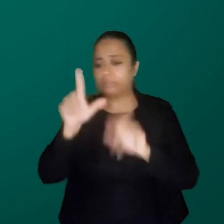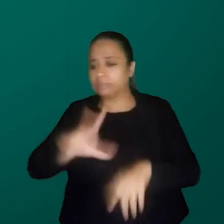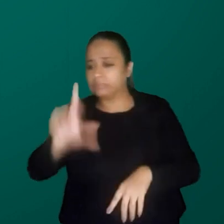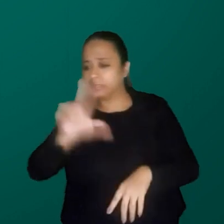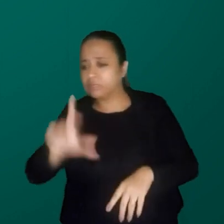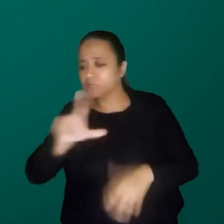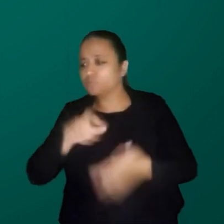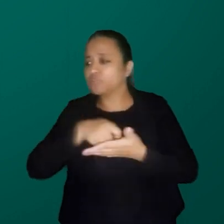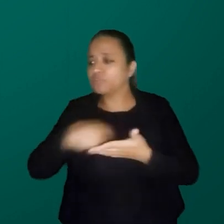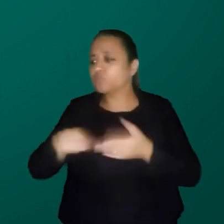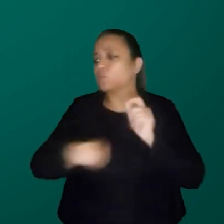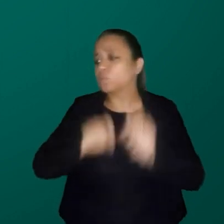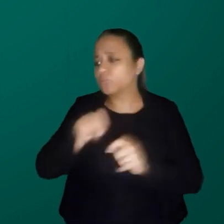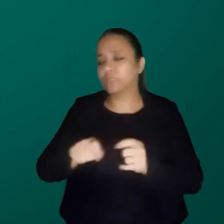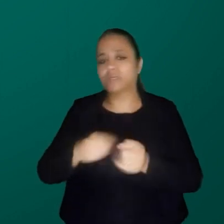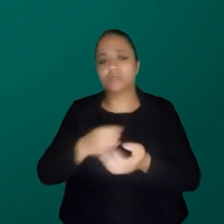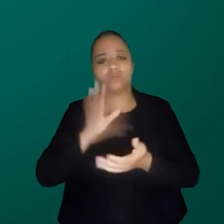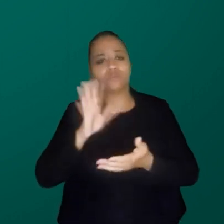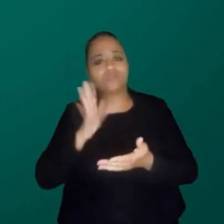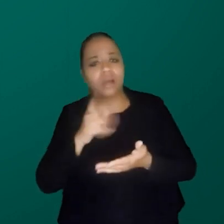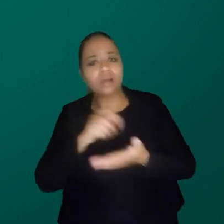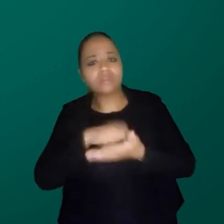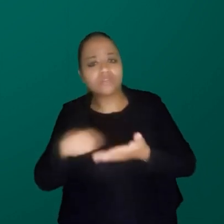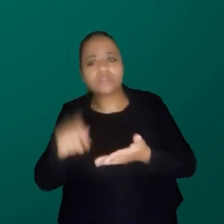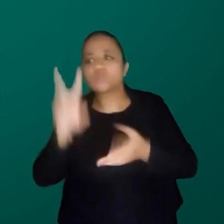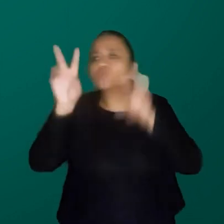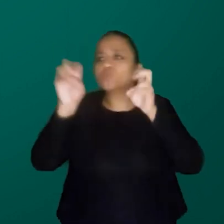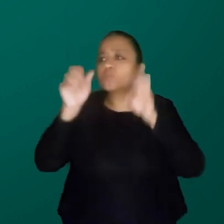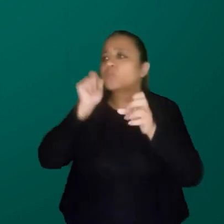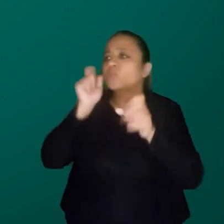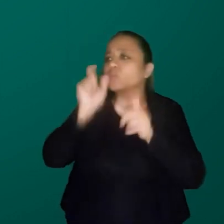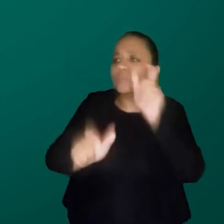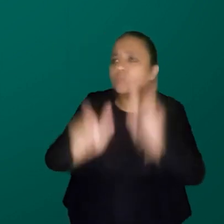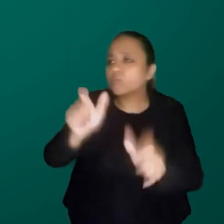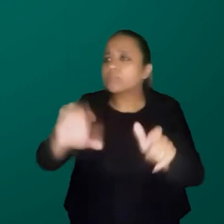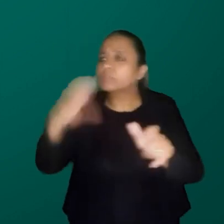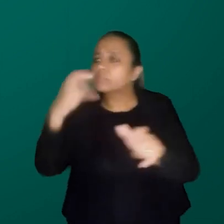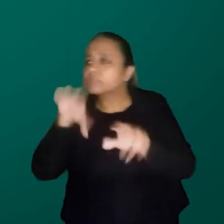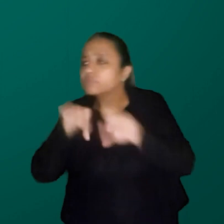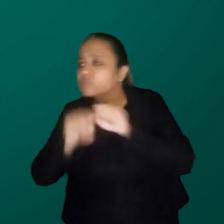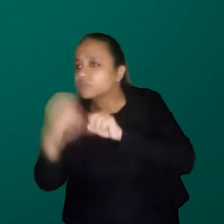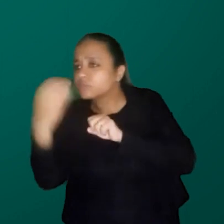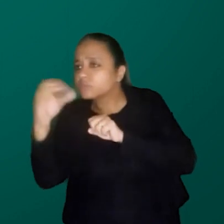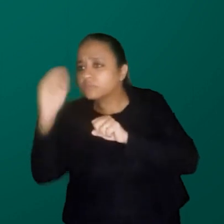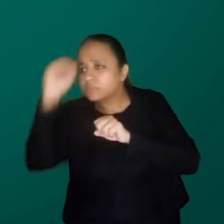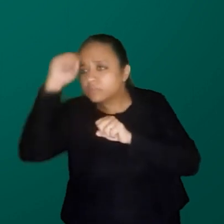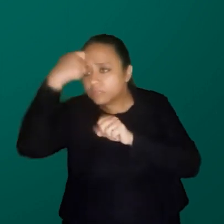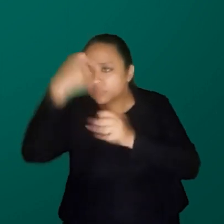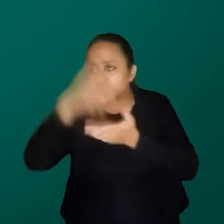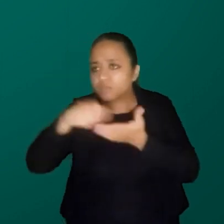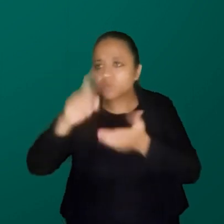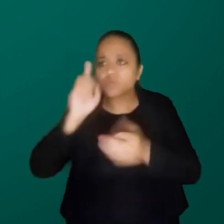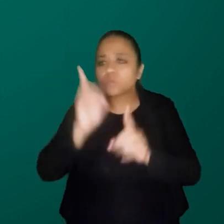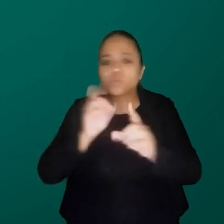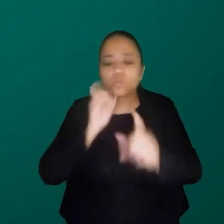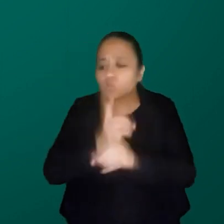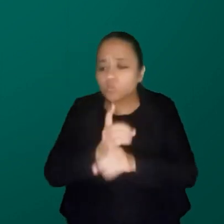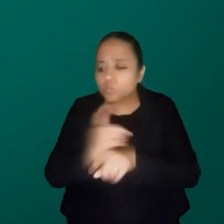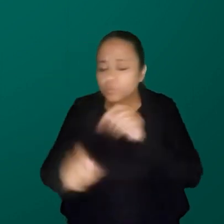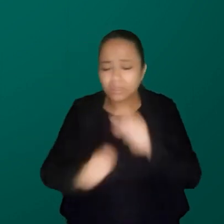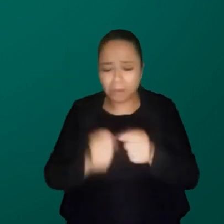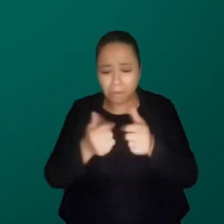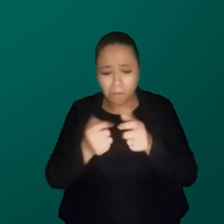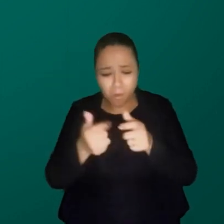escreveram? Quando a gente começou, o que já escreveram sobre mulheres cientistas, negras? O que a gente encontrou? Pouquíssima coisa.